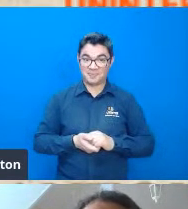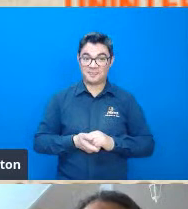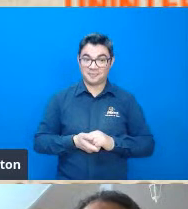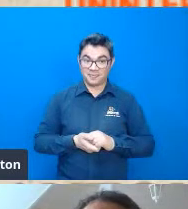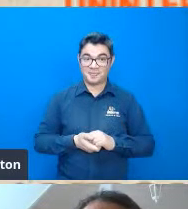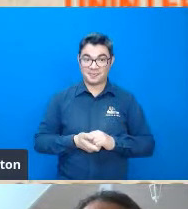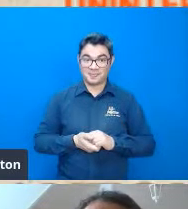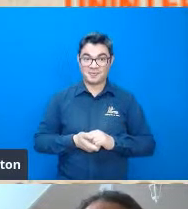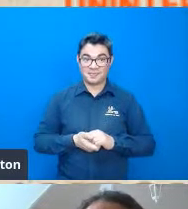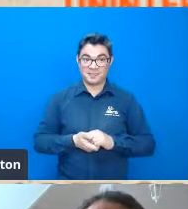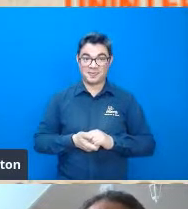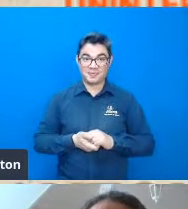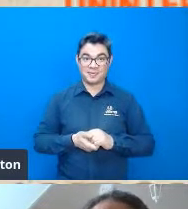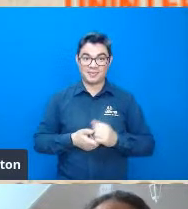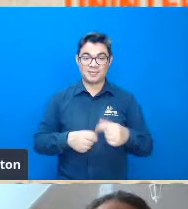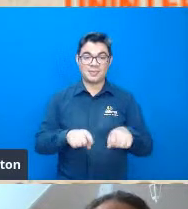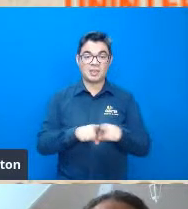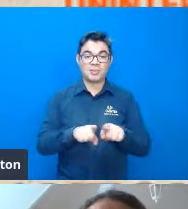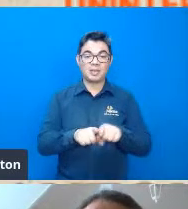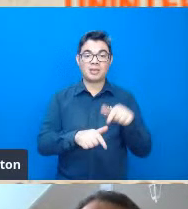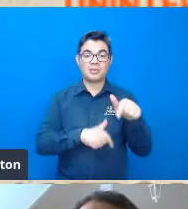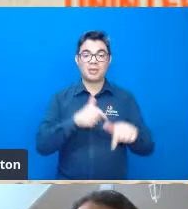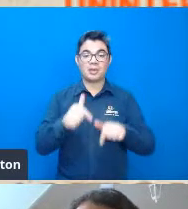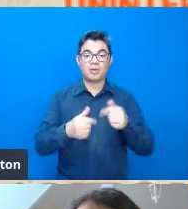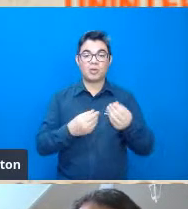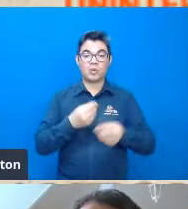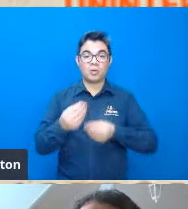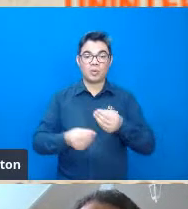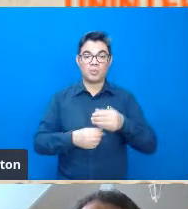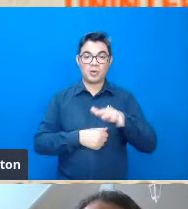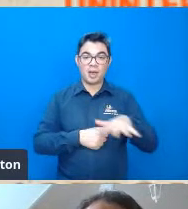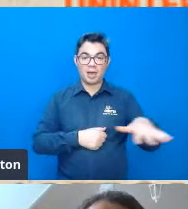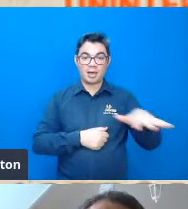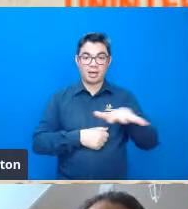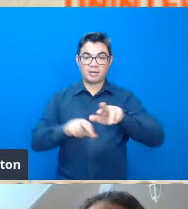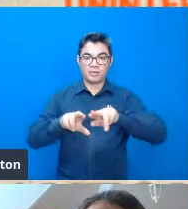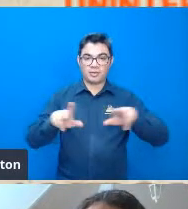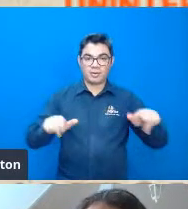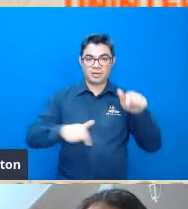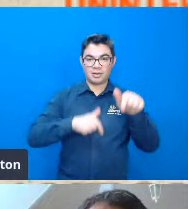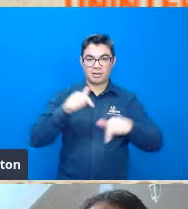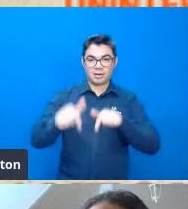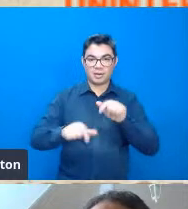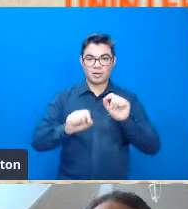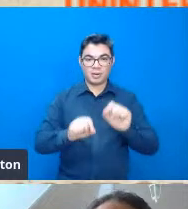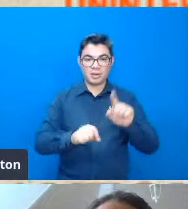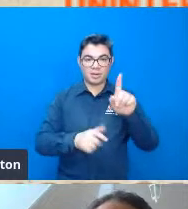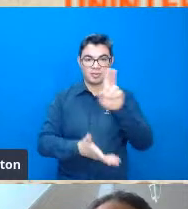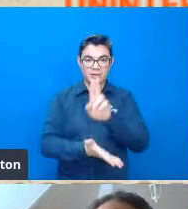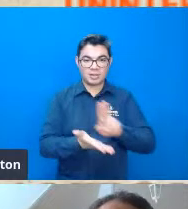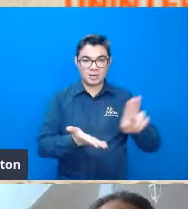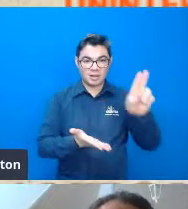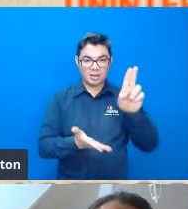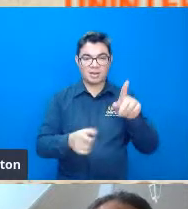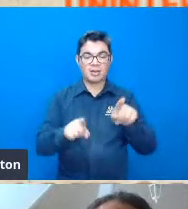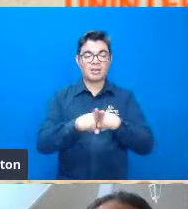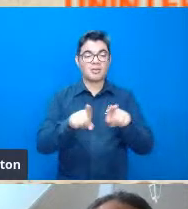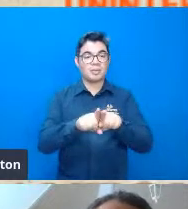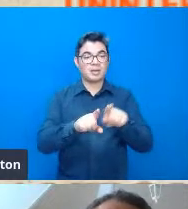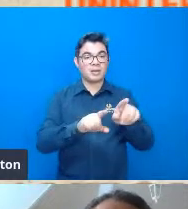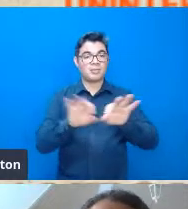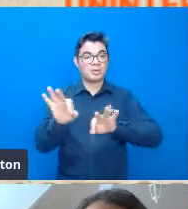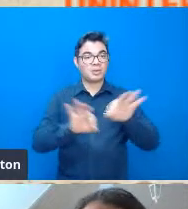Cristofoletti ele trabalhou em todas as áreas de atuação de um professor universitário participou e